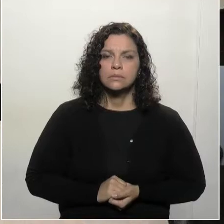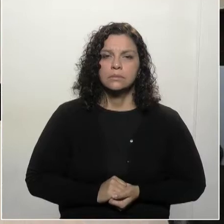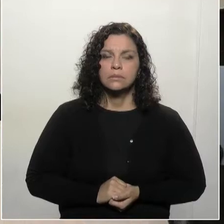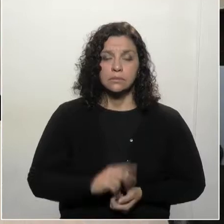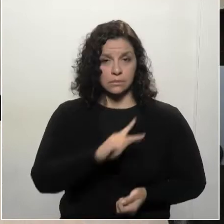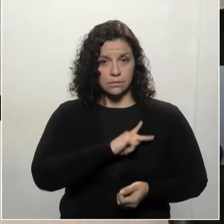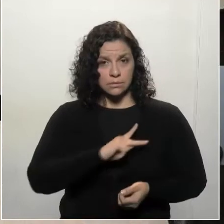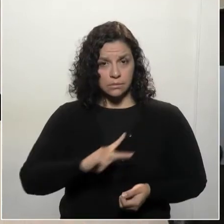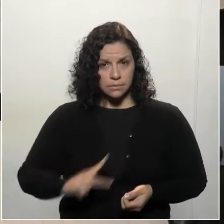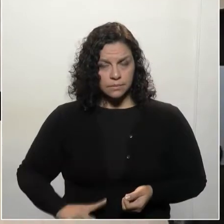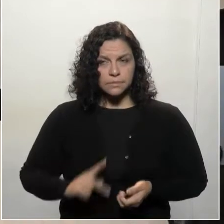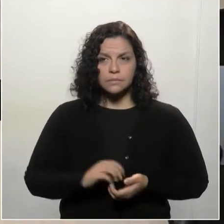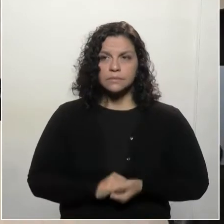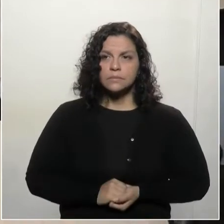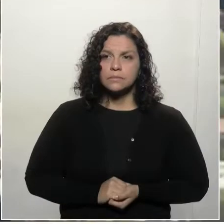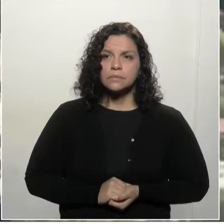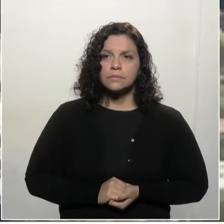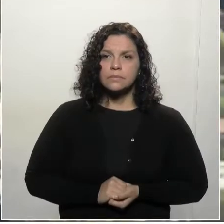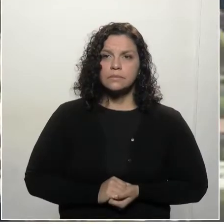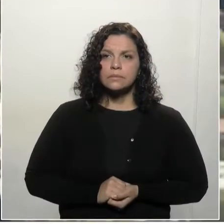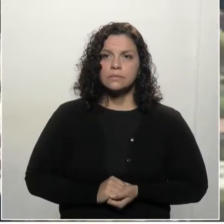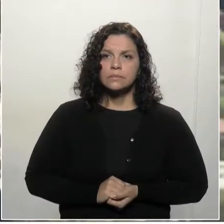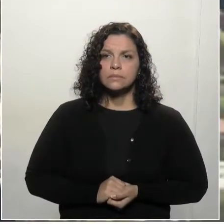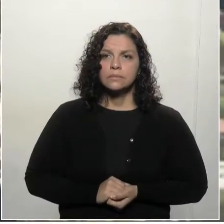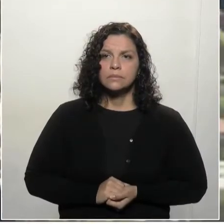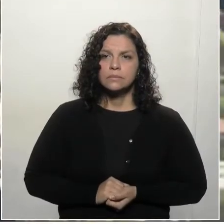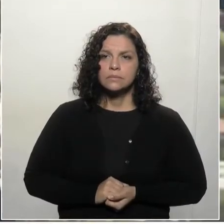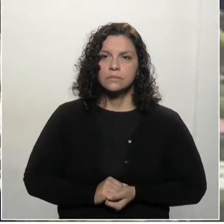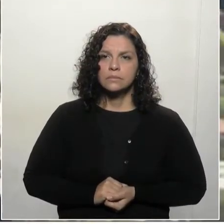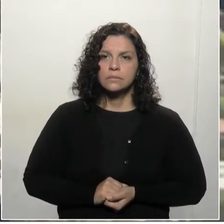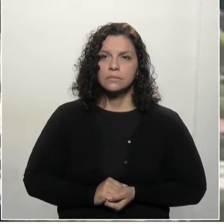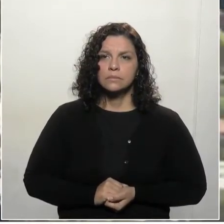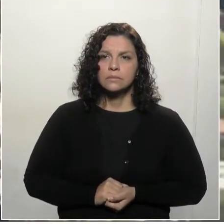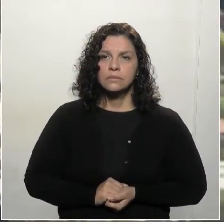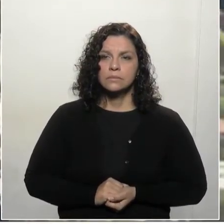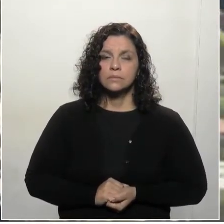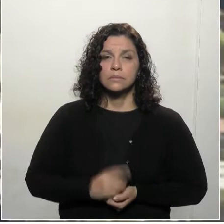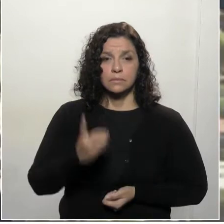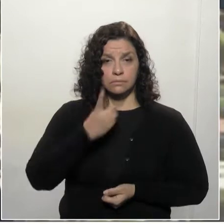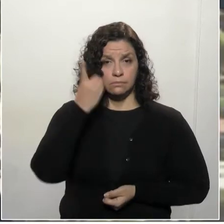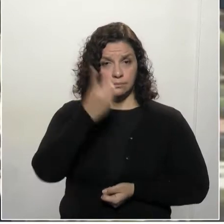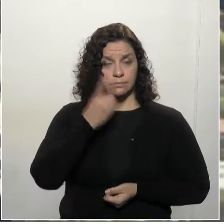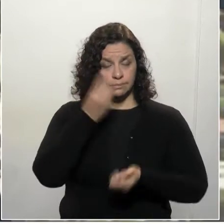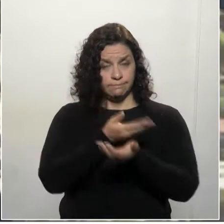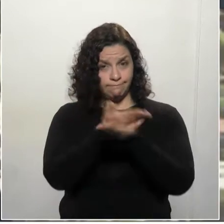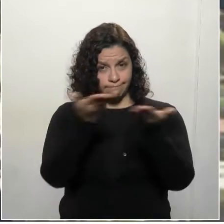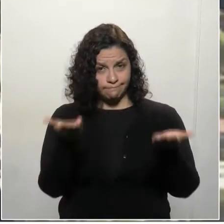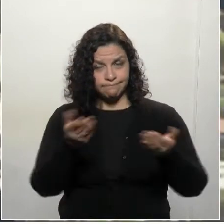Senhor presidente, deputados, deputadas,